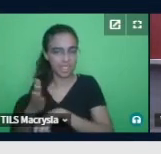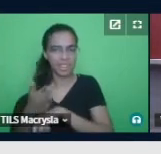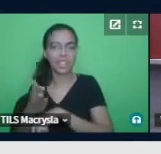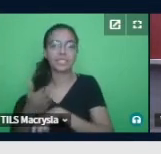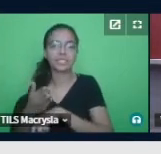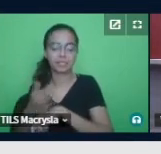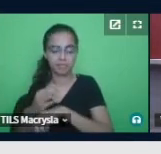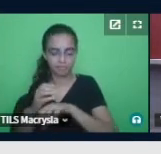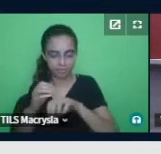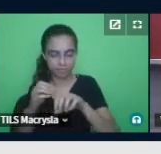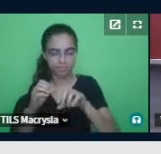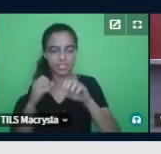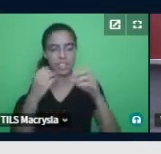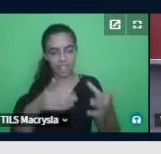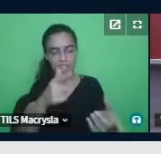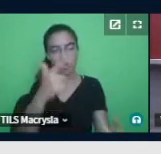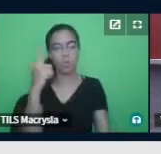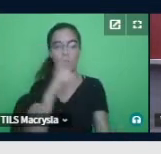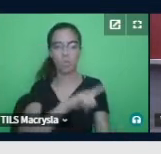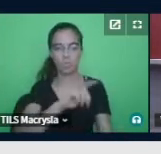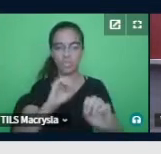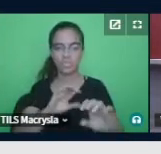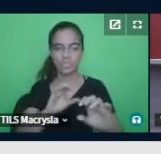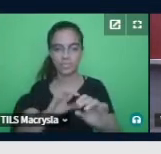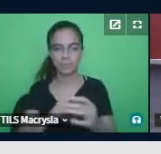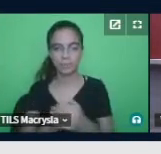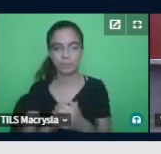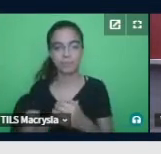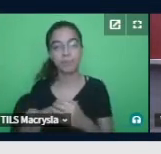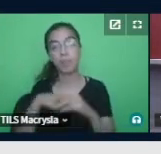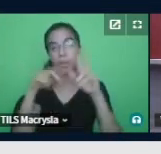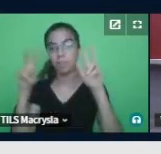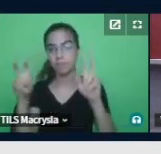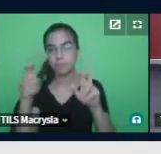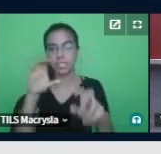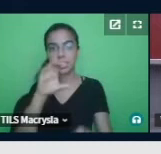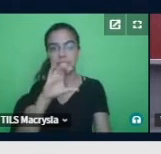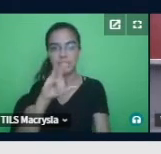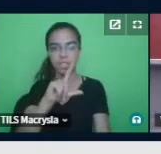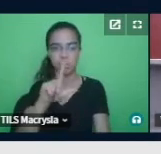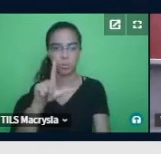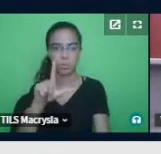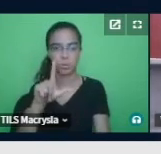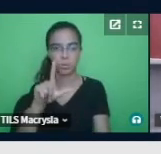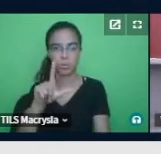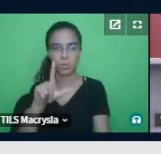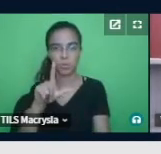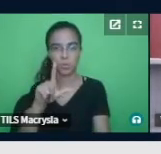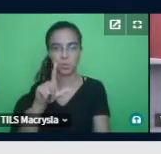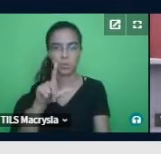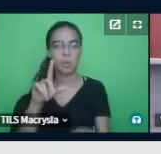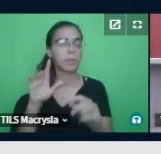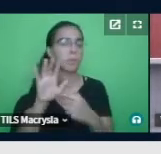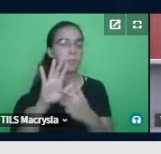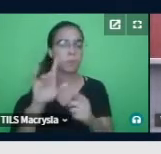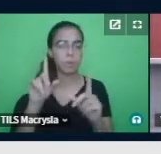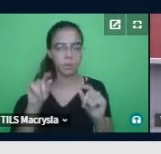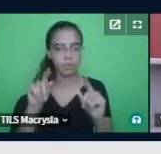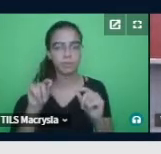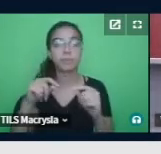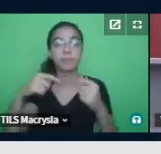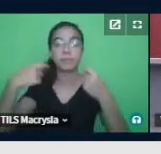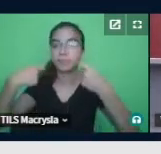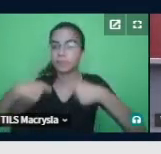Sobre o cio, fica muito evidenciado, né, no fractal cio, a necessidade que